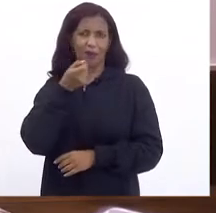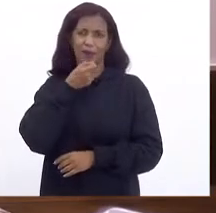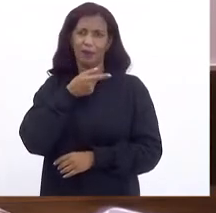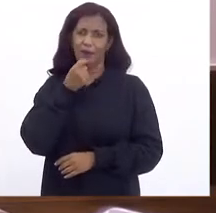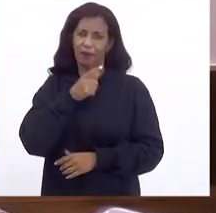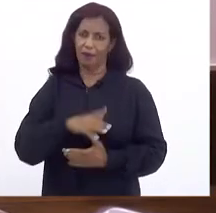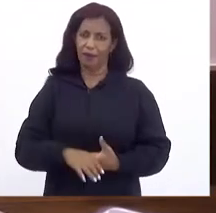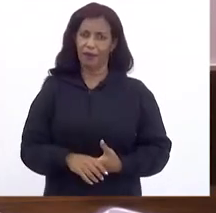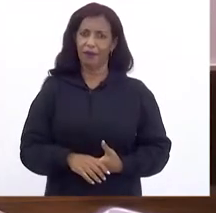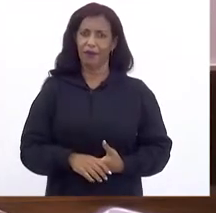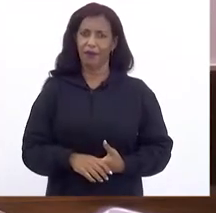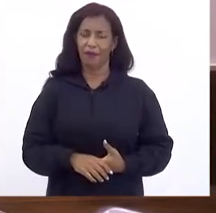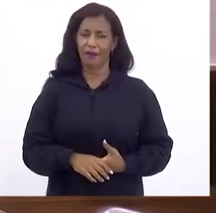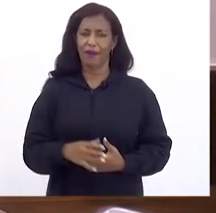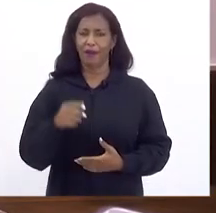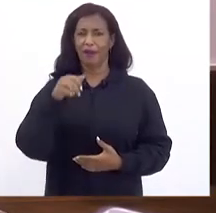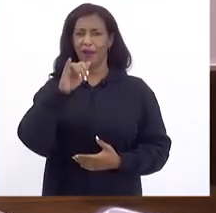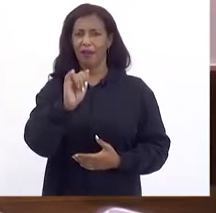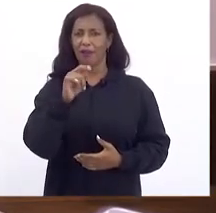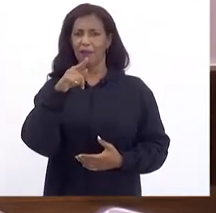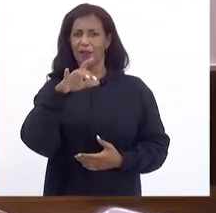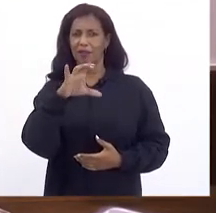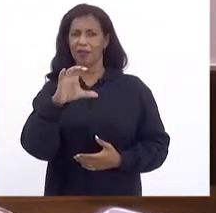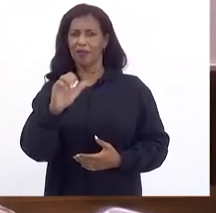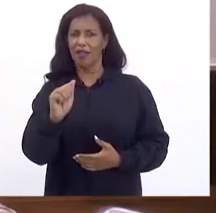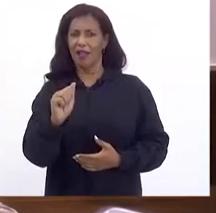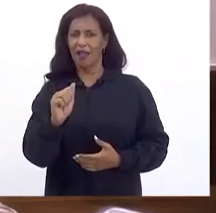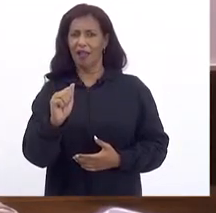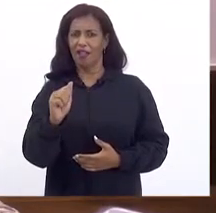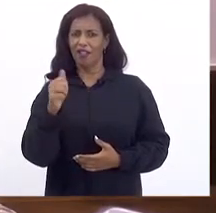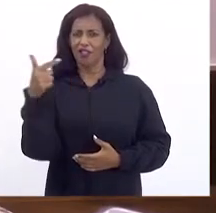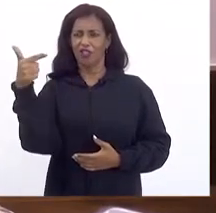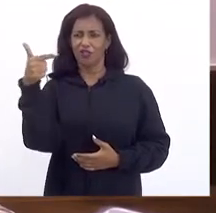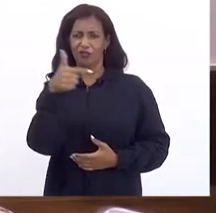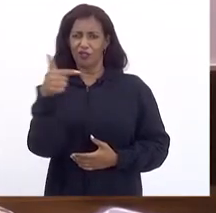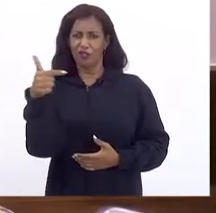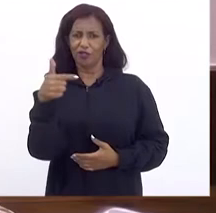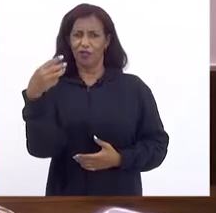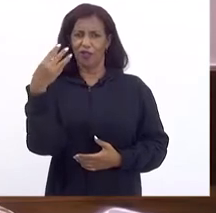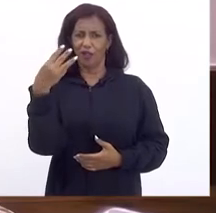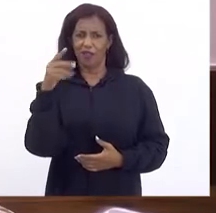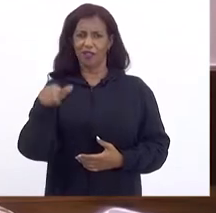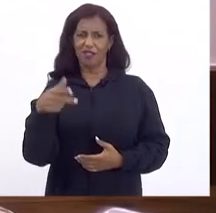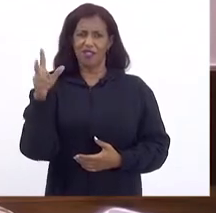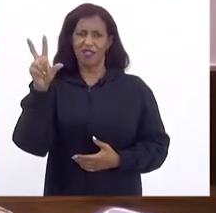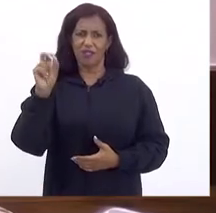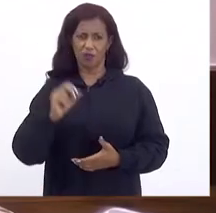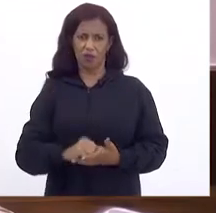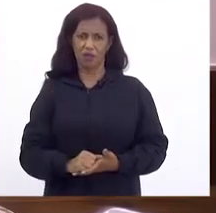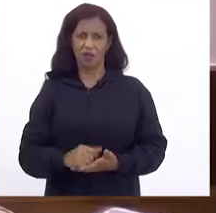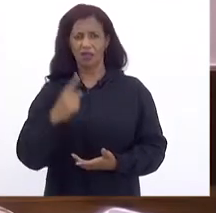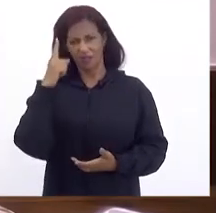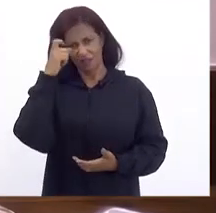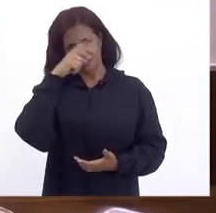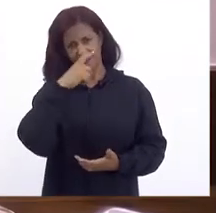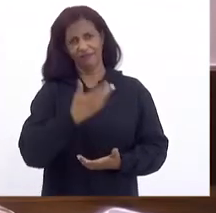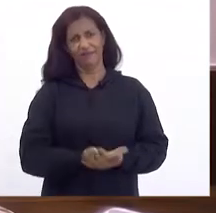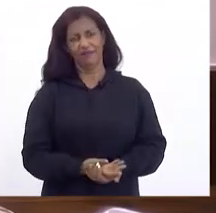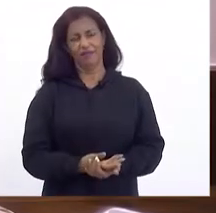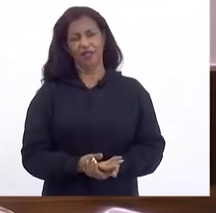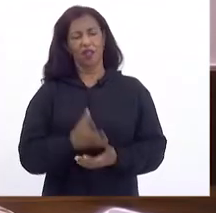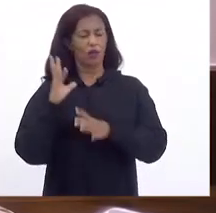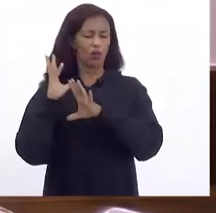Porque Pô IPCA De 22 A 3,50 É dificílimo Nós vamos fechar